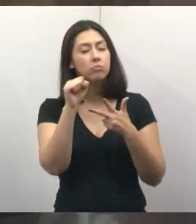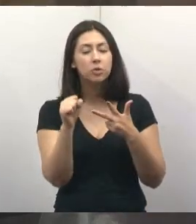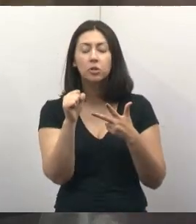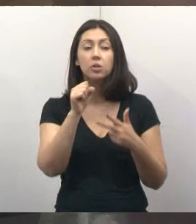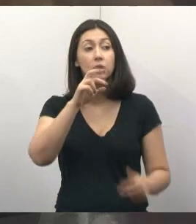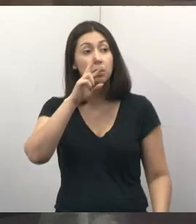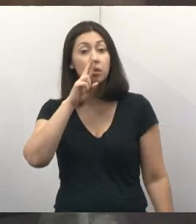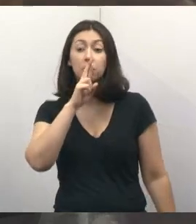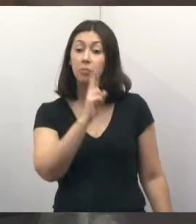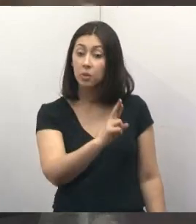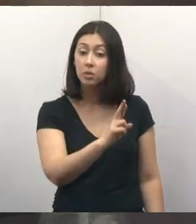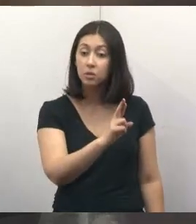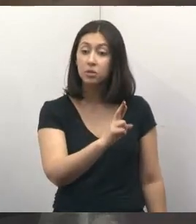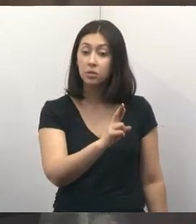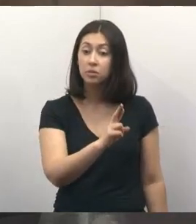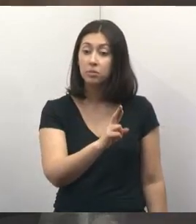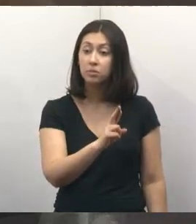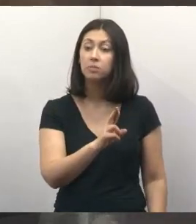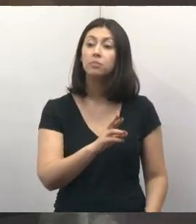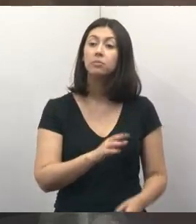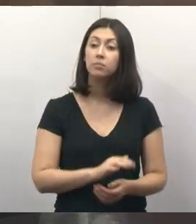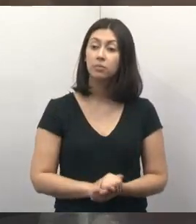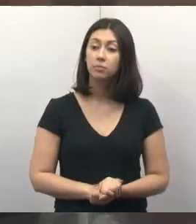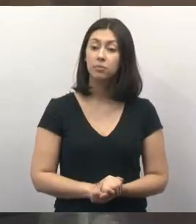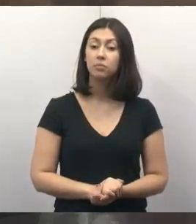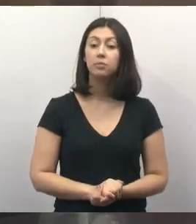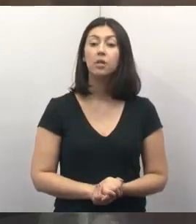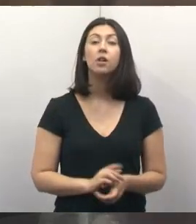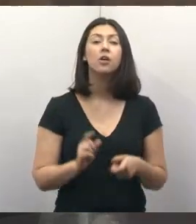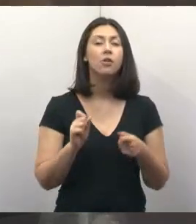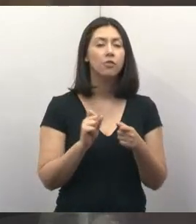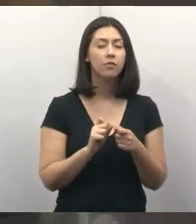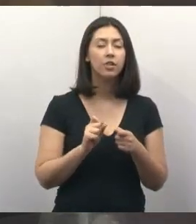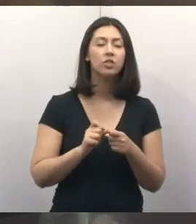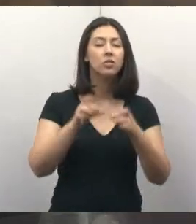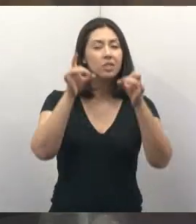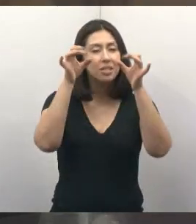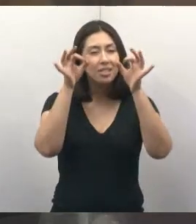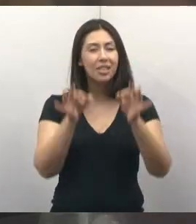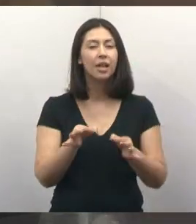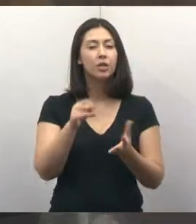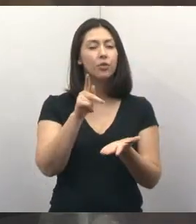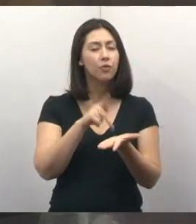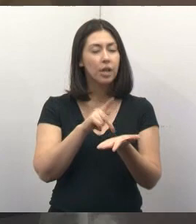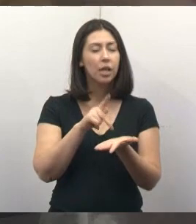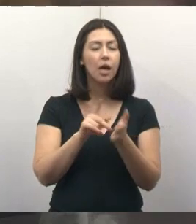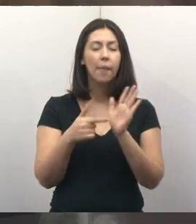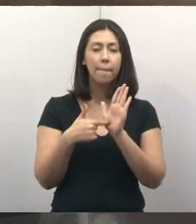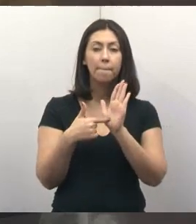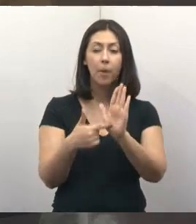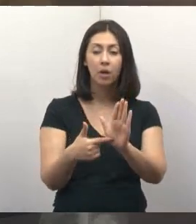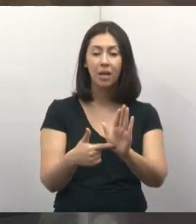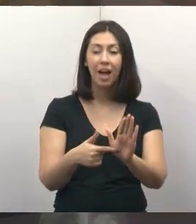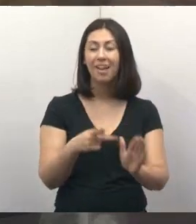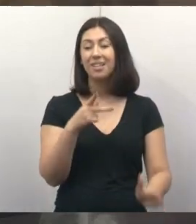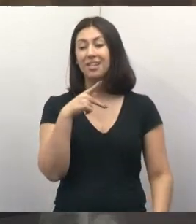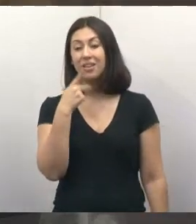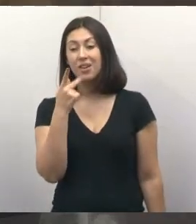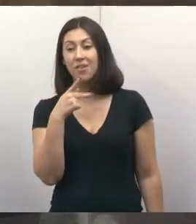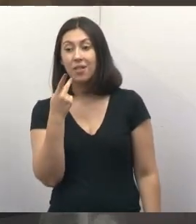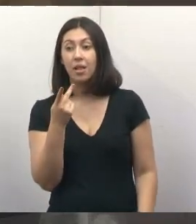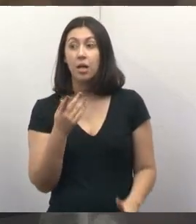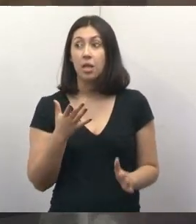a resposta que tem que ser dada para a nossa população. Foi feito com transparência, foi feito. Essa fala de que